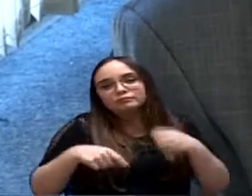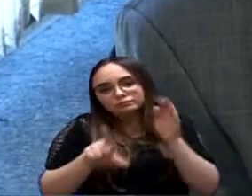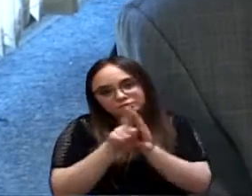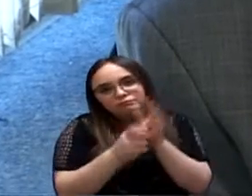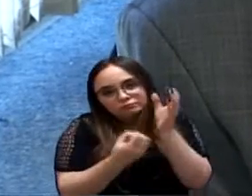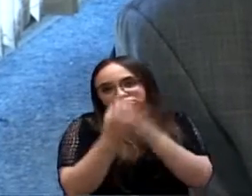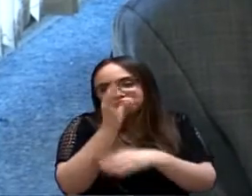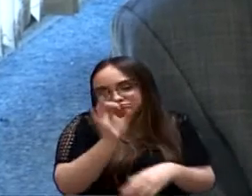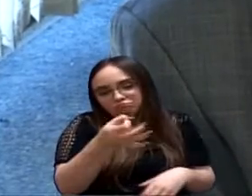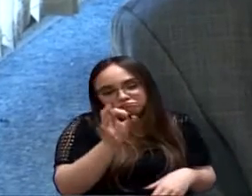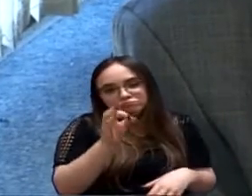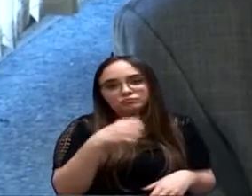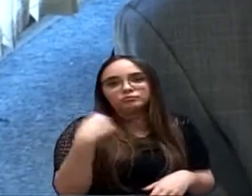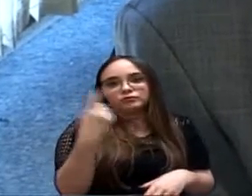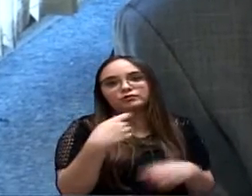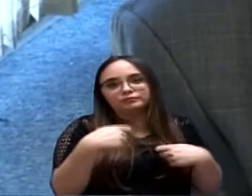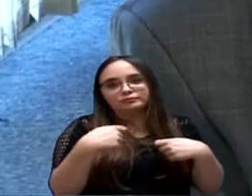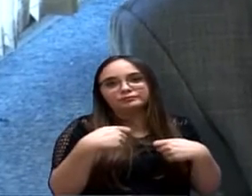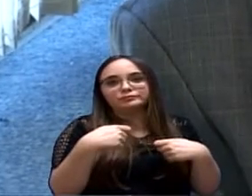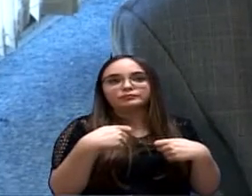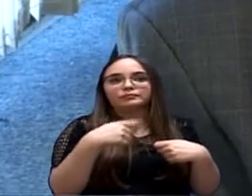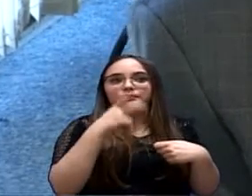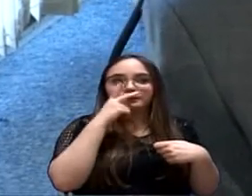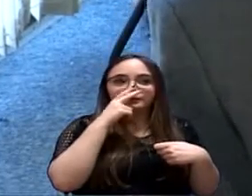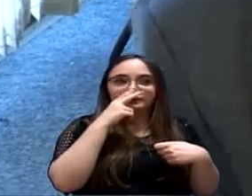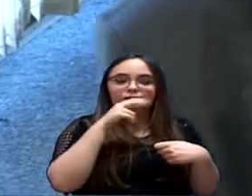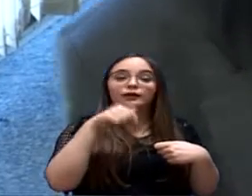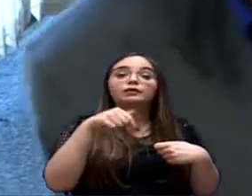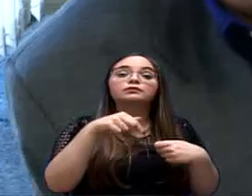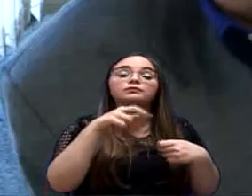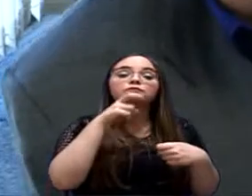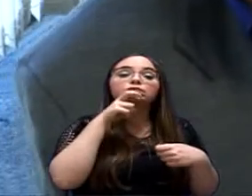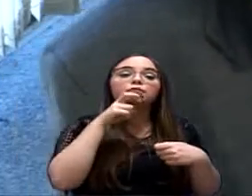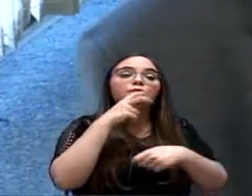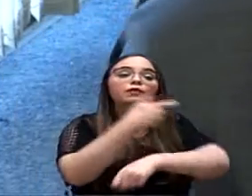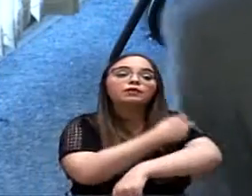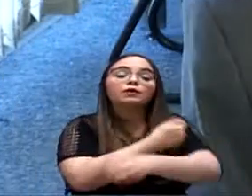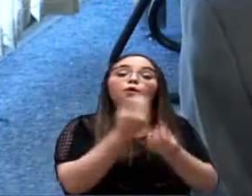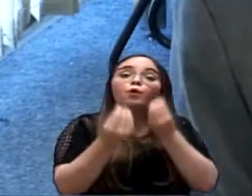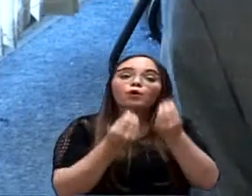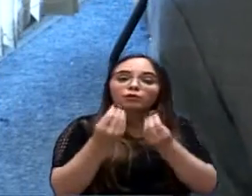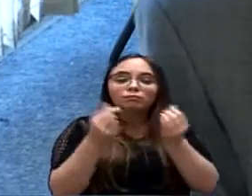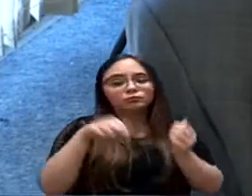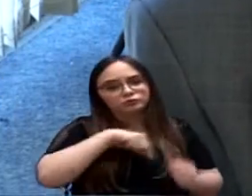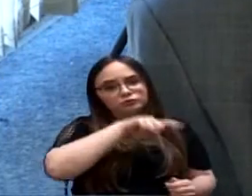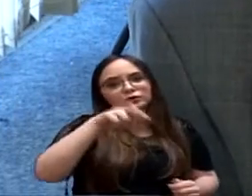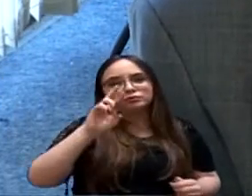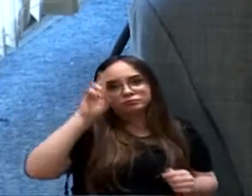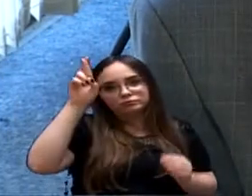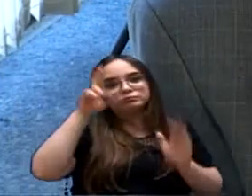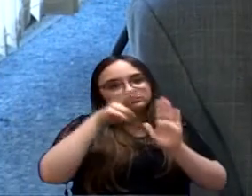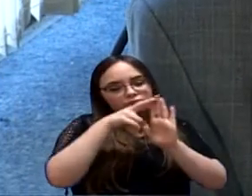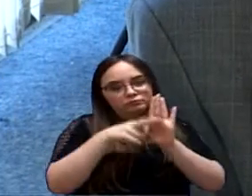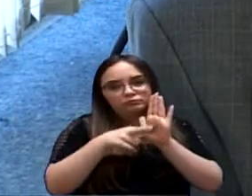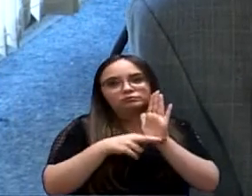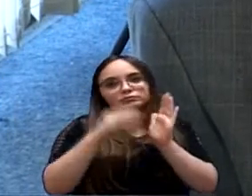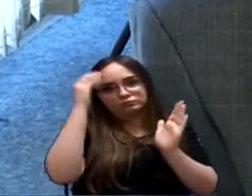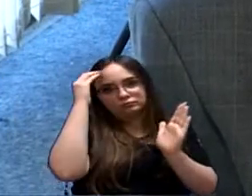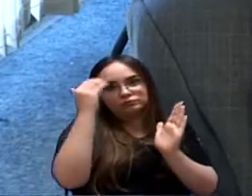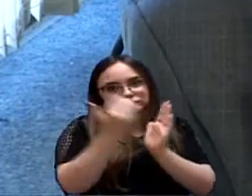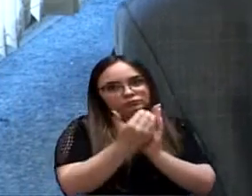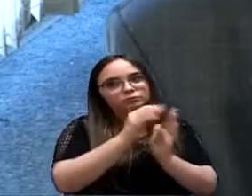se disciplina a imunização no município de Sorocaba, principalmente num momento importante que nem esse